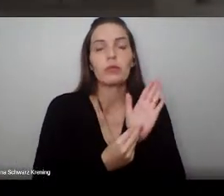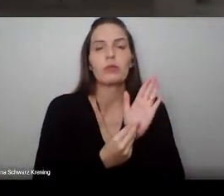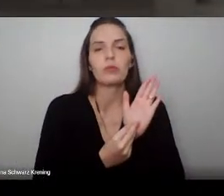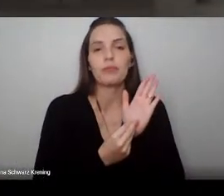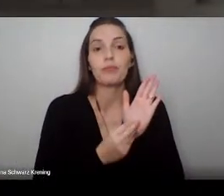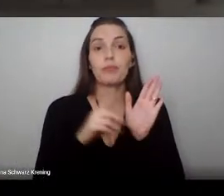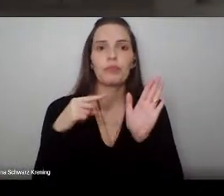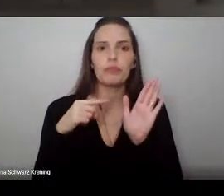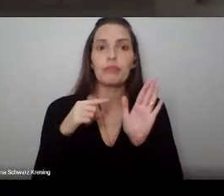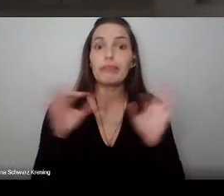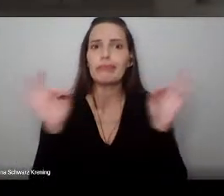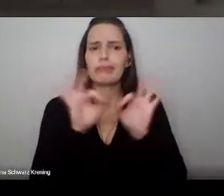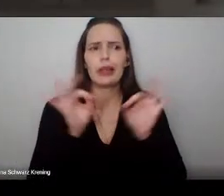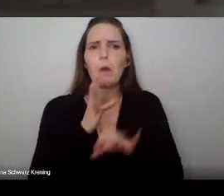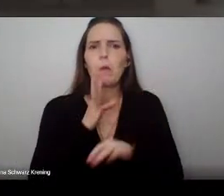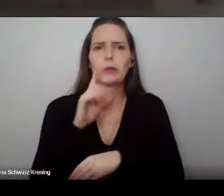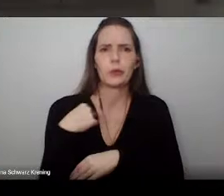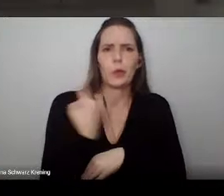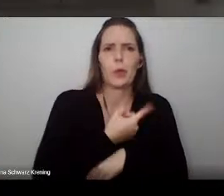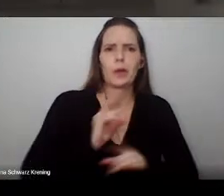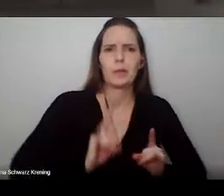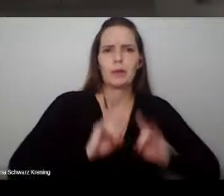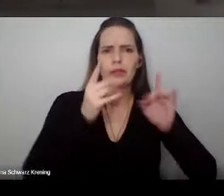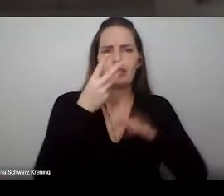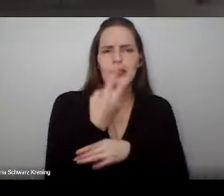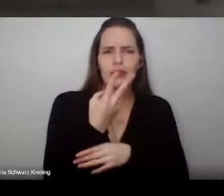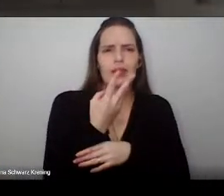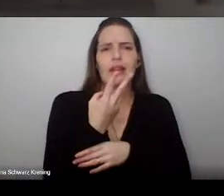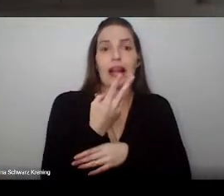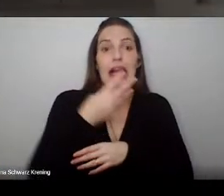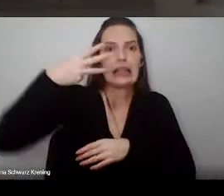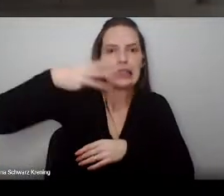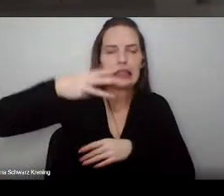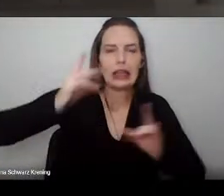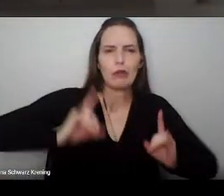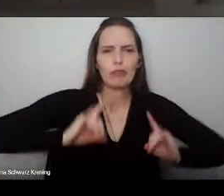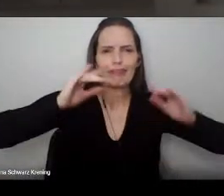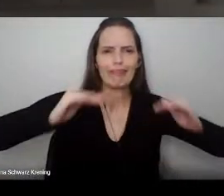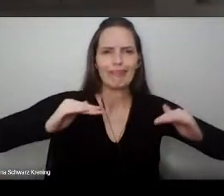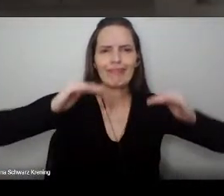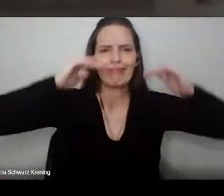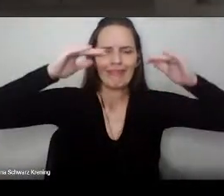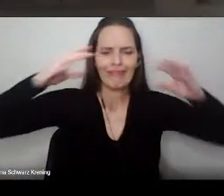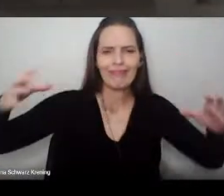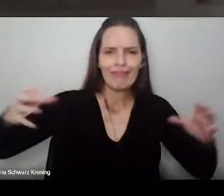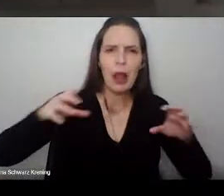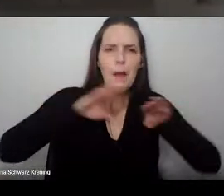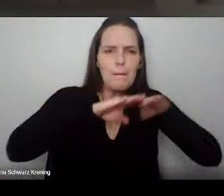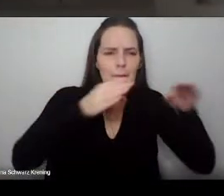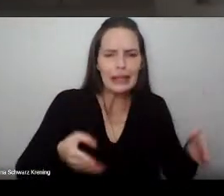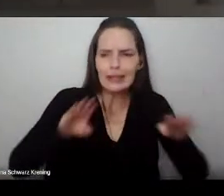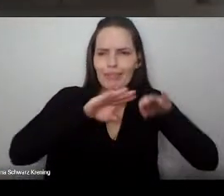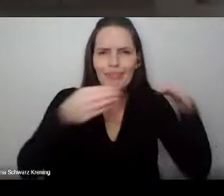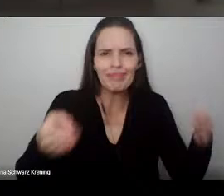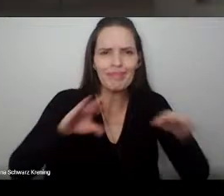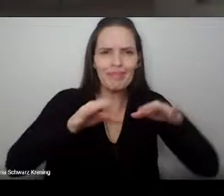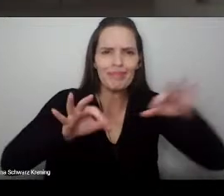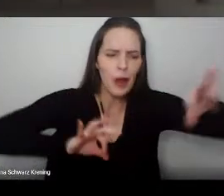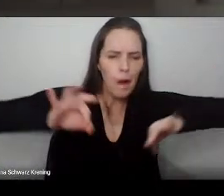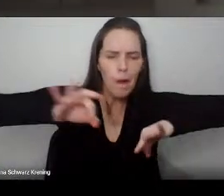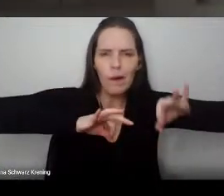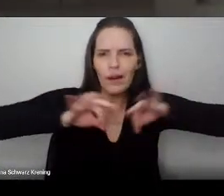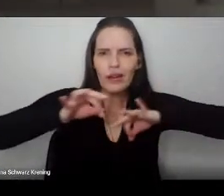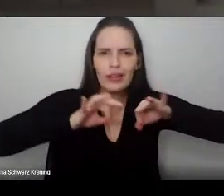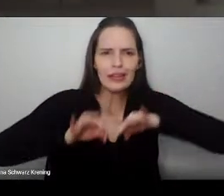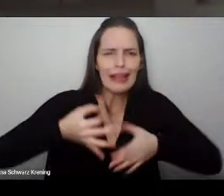desconhecidos do prédio 2, que juntavam mesas no terceiro andar e que acumulavam copos de café e muitas folhas de calco, sempre deixando para